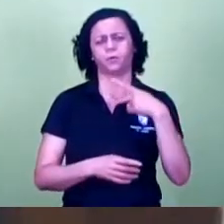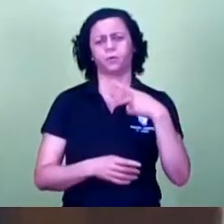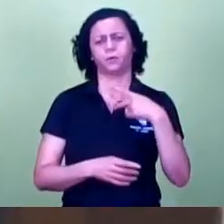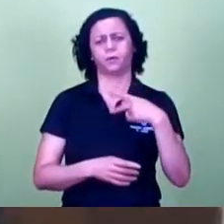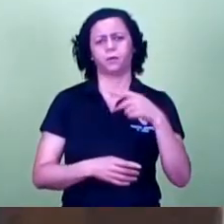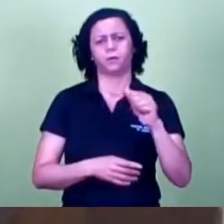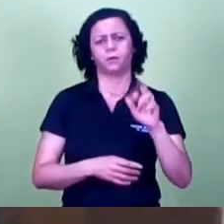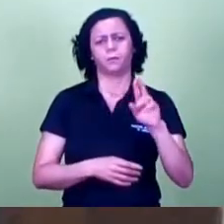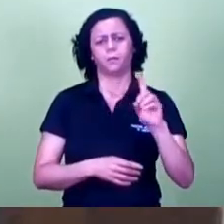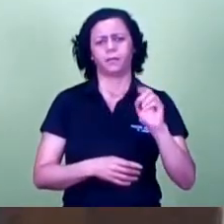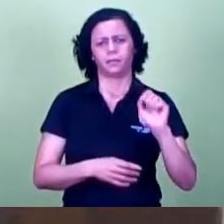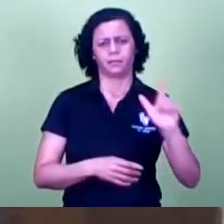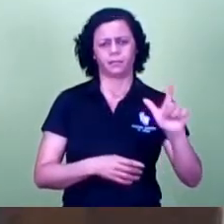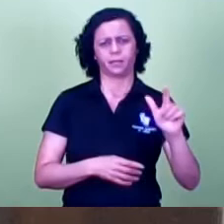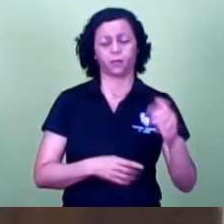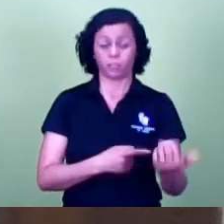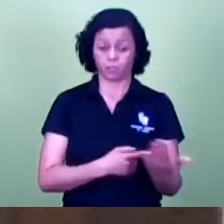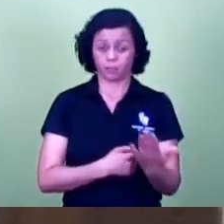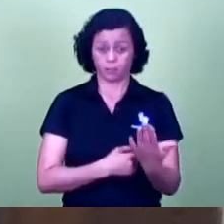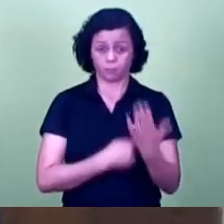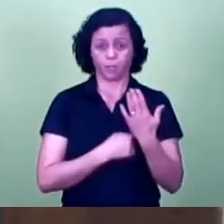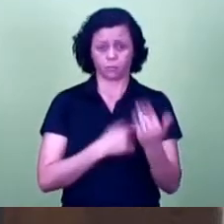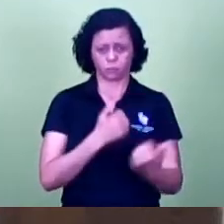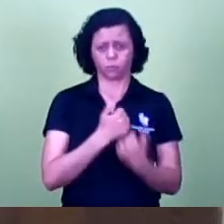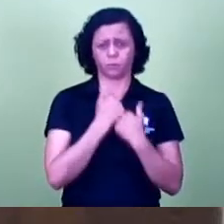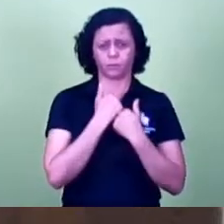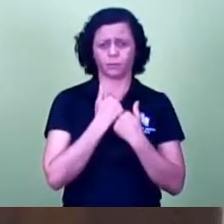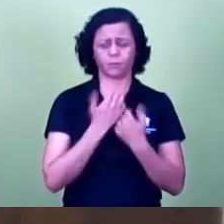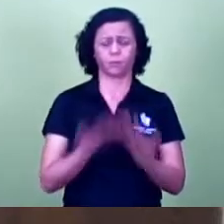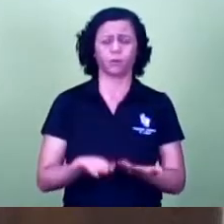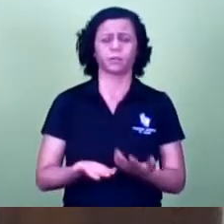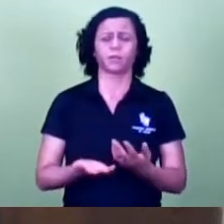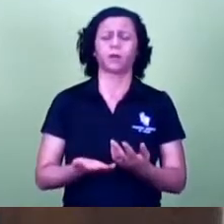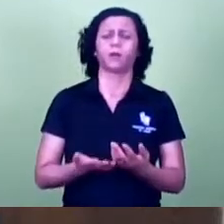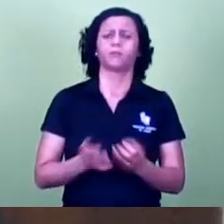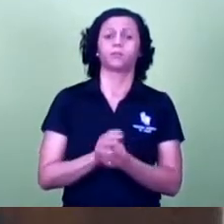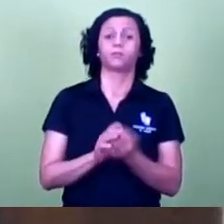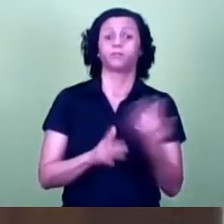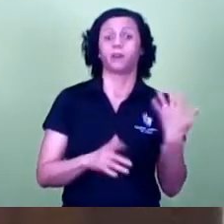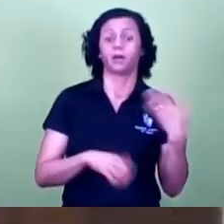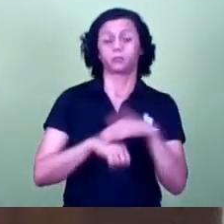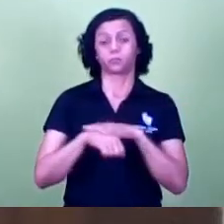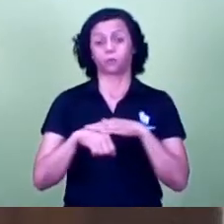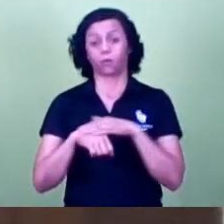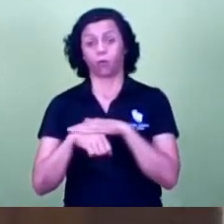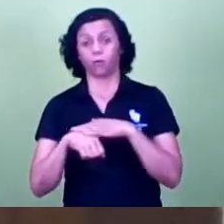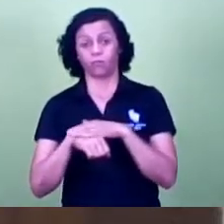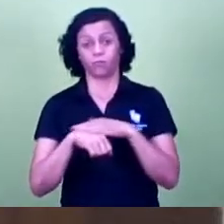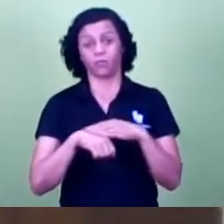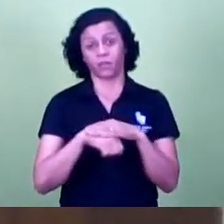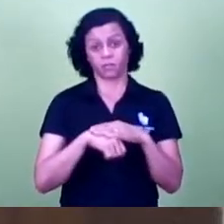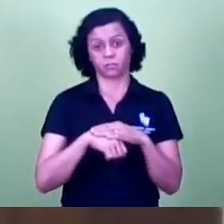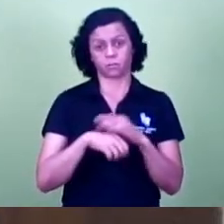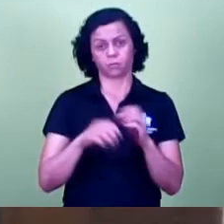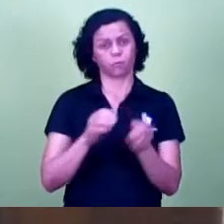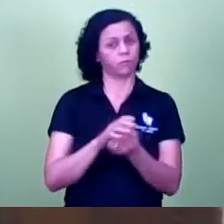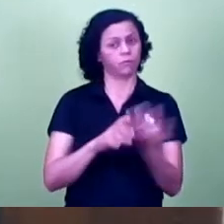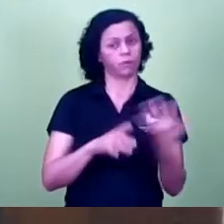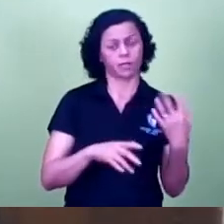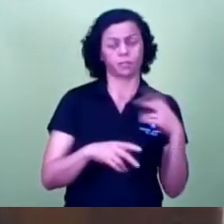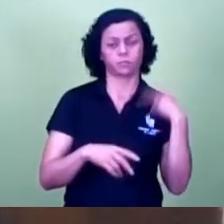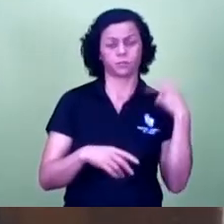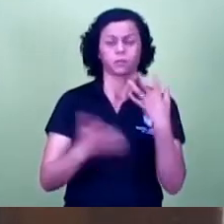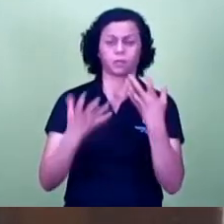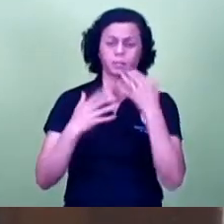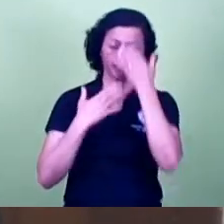na verdade foram várias conversas com vários vereadores nós estamos construindo essa investigação quero aí agradecer a todos